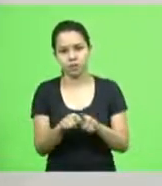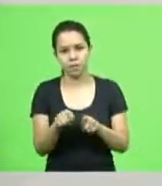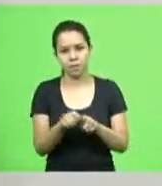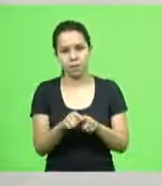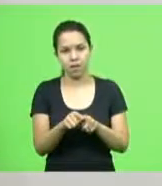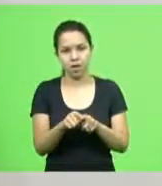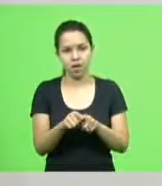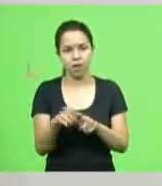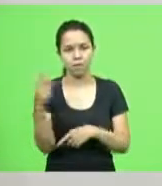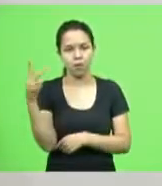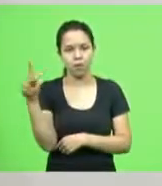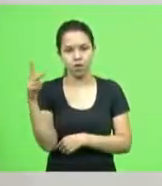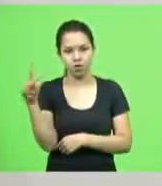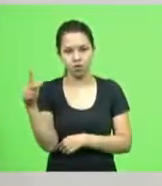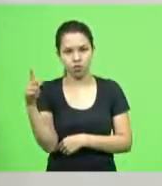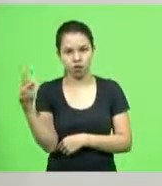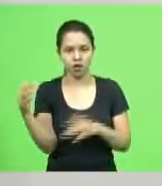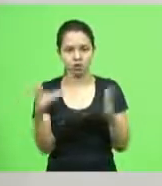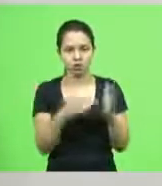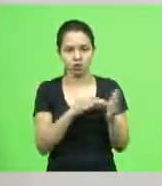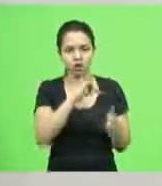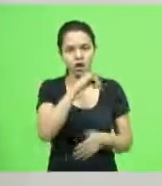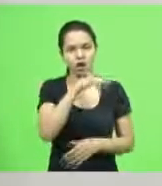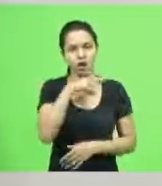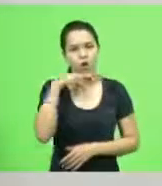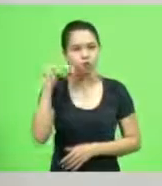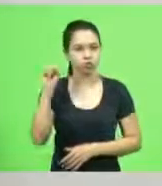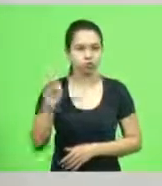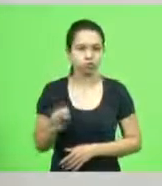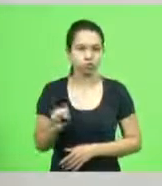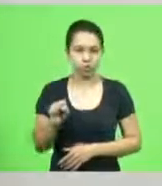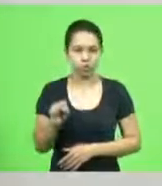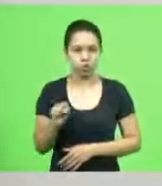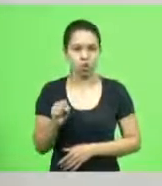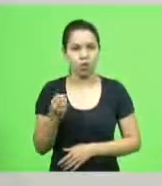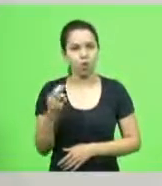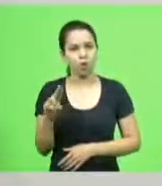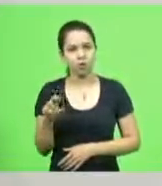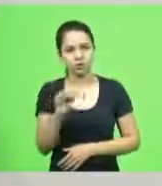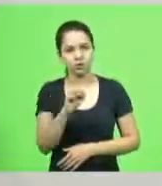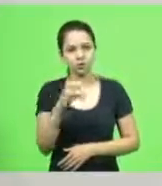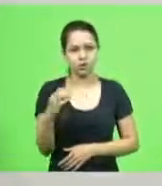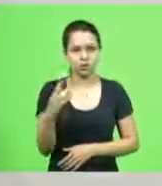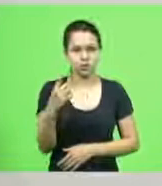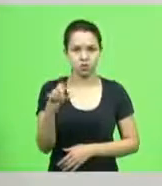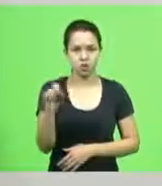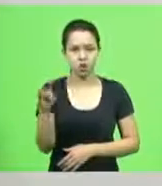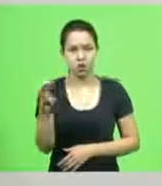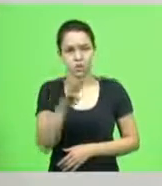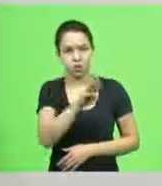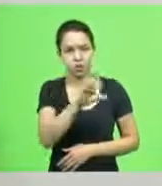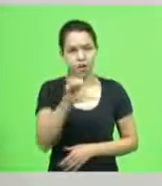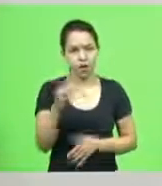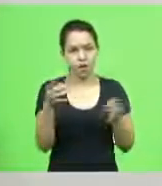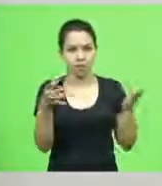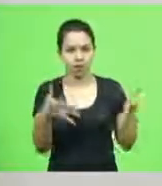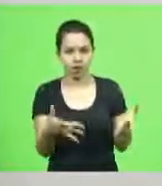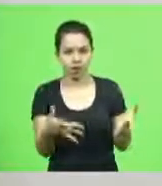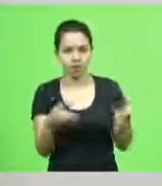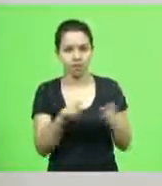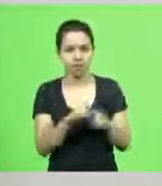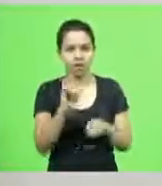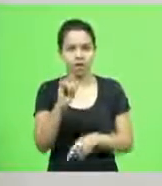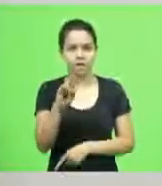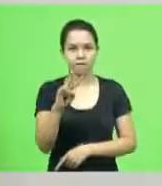a jaraguá do sul eu podia falar da s608 em blumenau que está abandonada poderia falar da ivo silveira